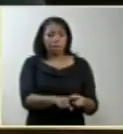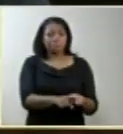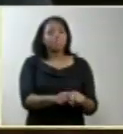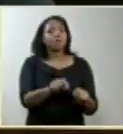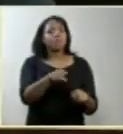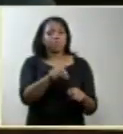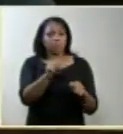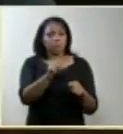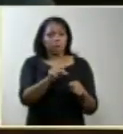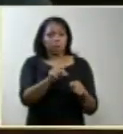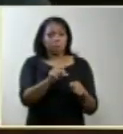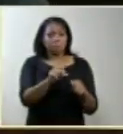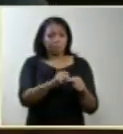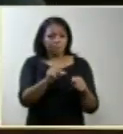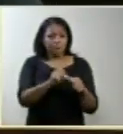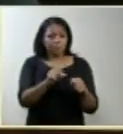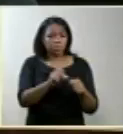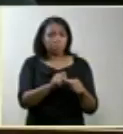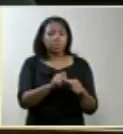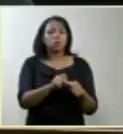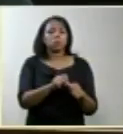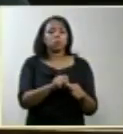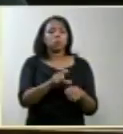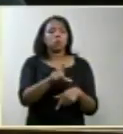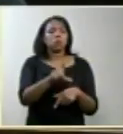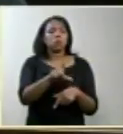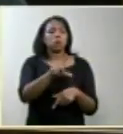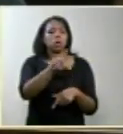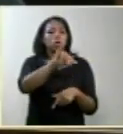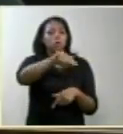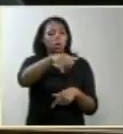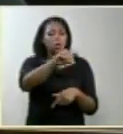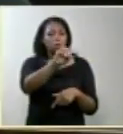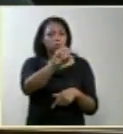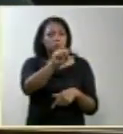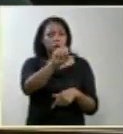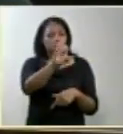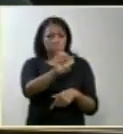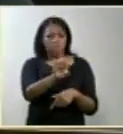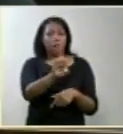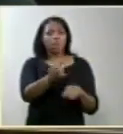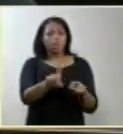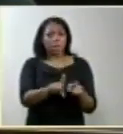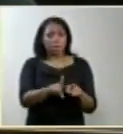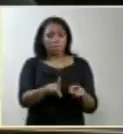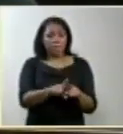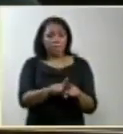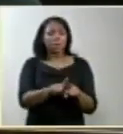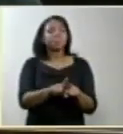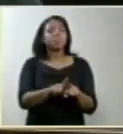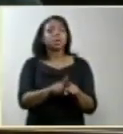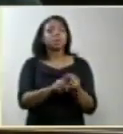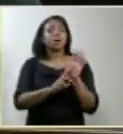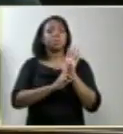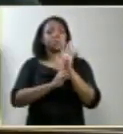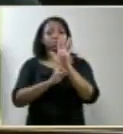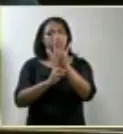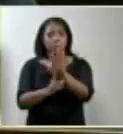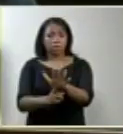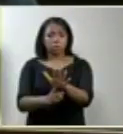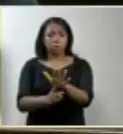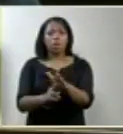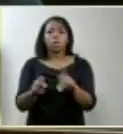pelo doutor José Aristodemo Pinote representante